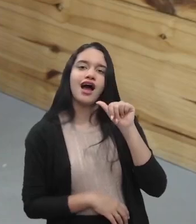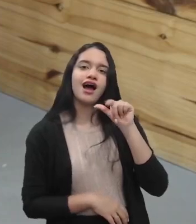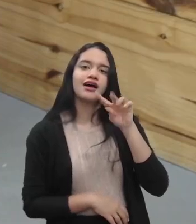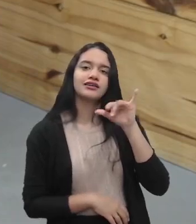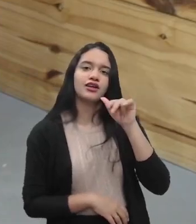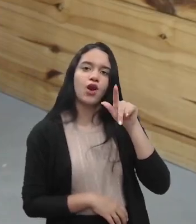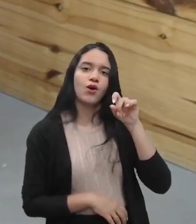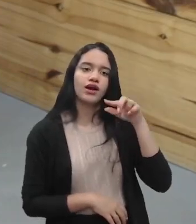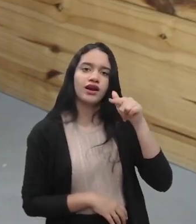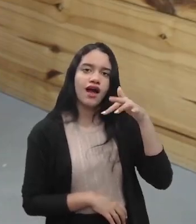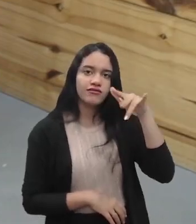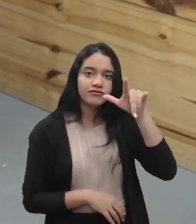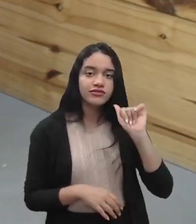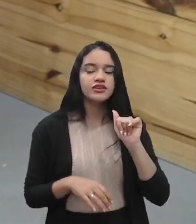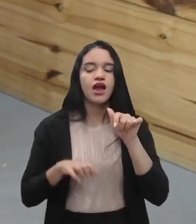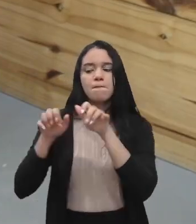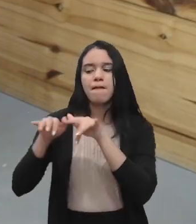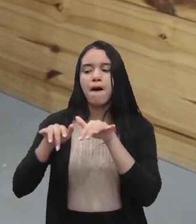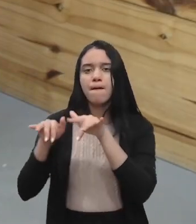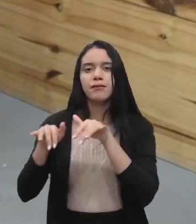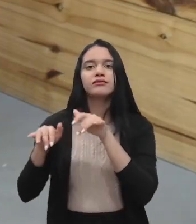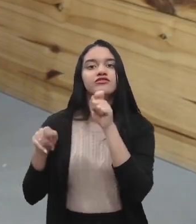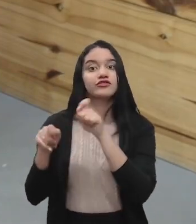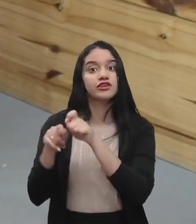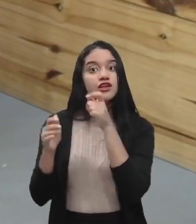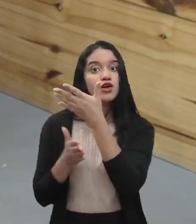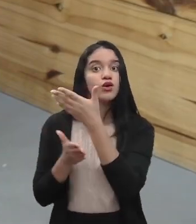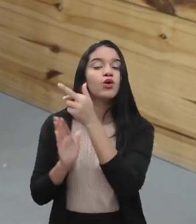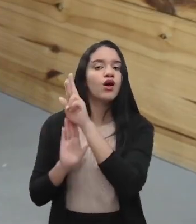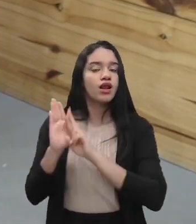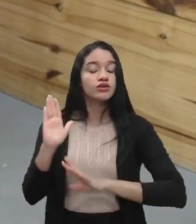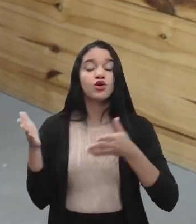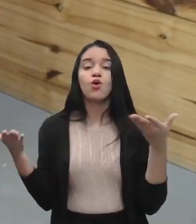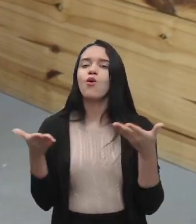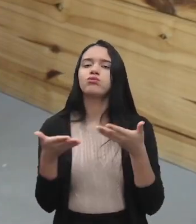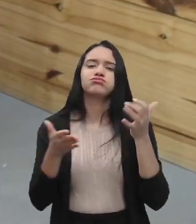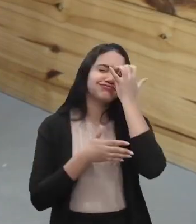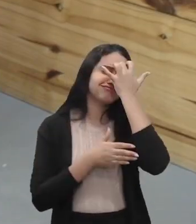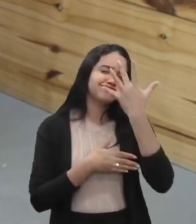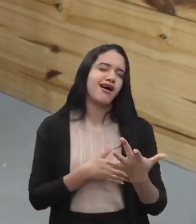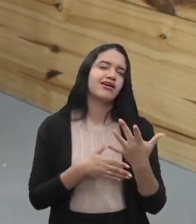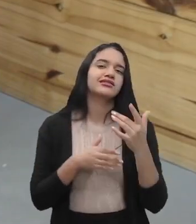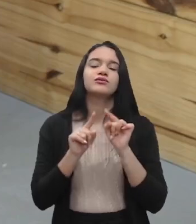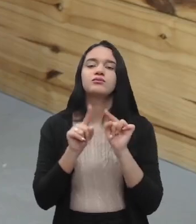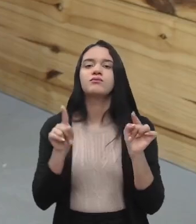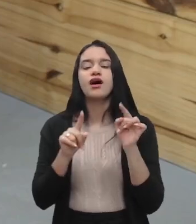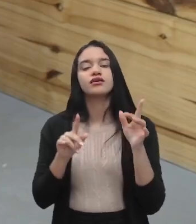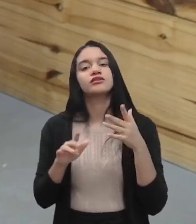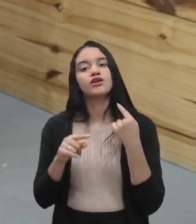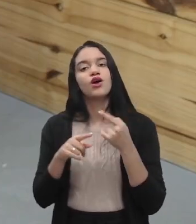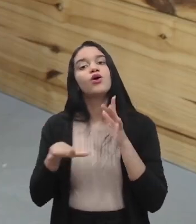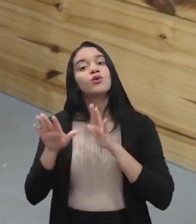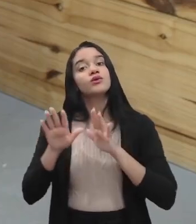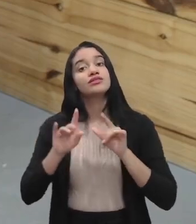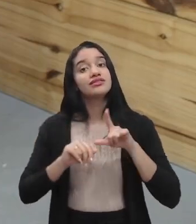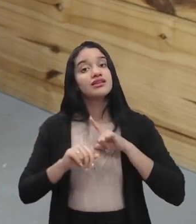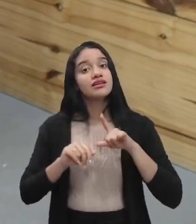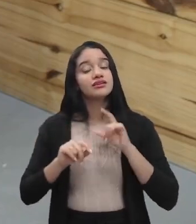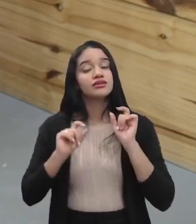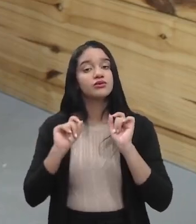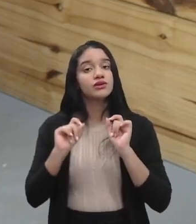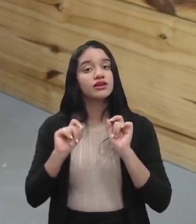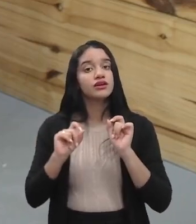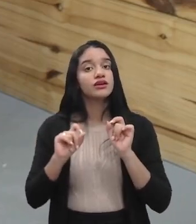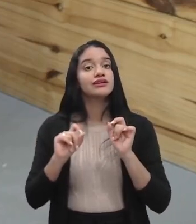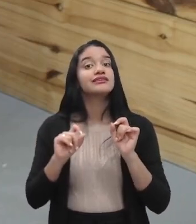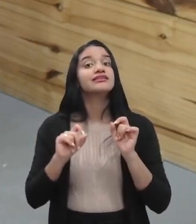fazer três vezes o relatório. Hoje é muito mais fácil. Mas justamente por quê? Porque a gente tem que estar ciente de que